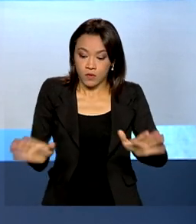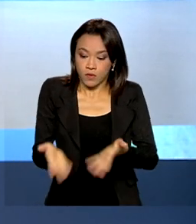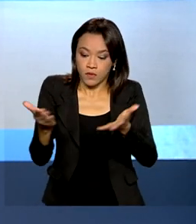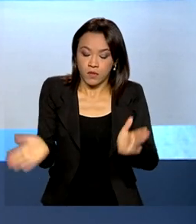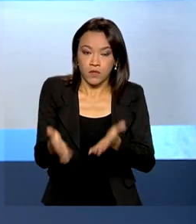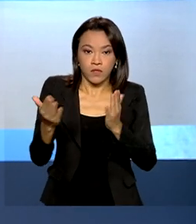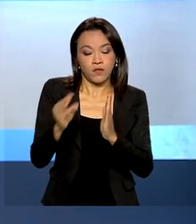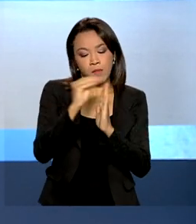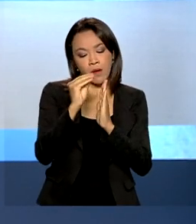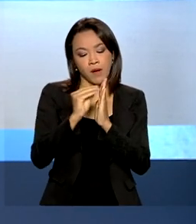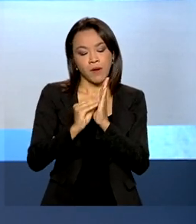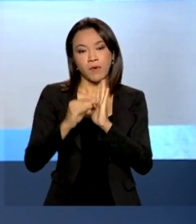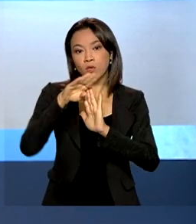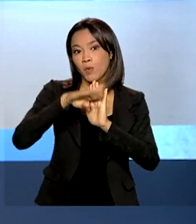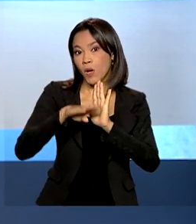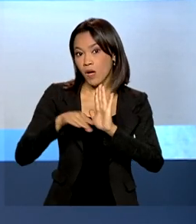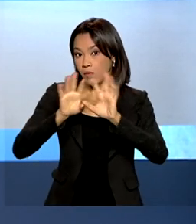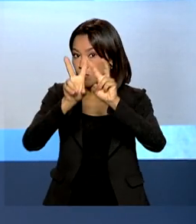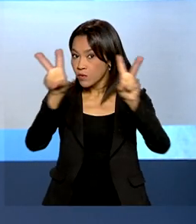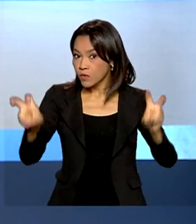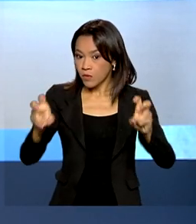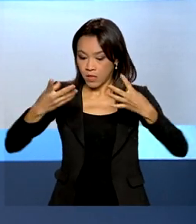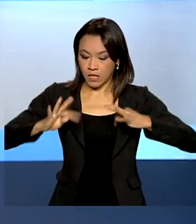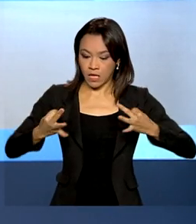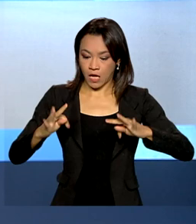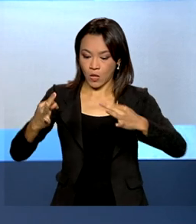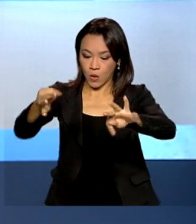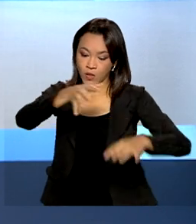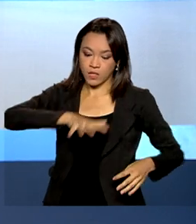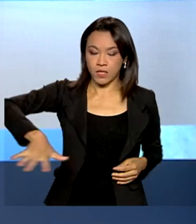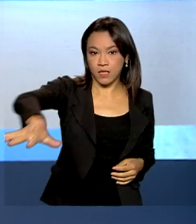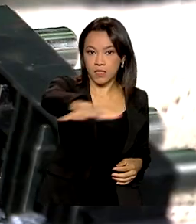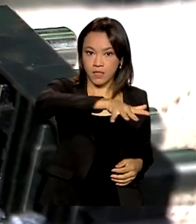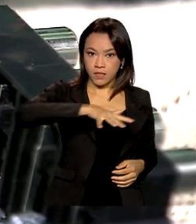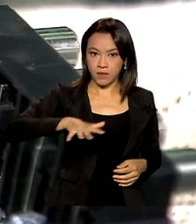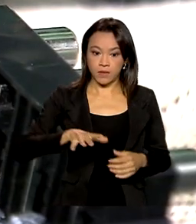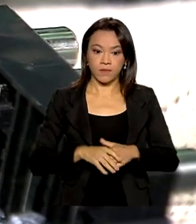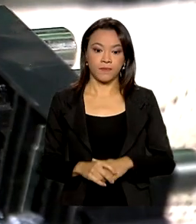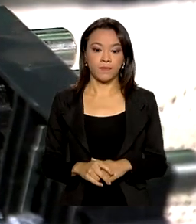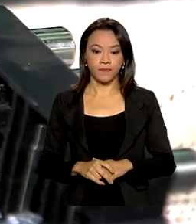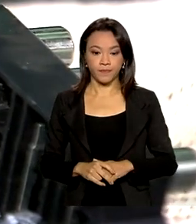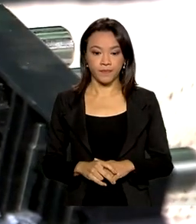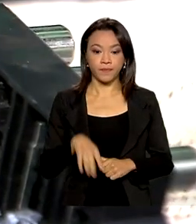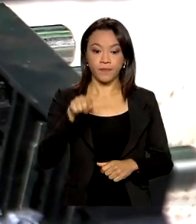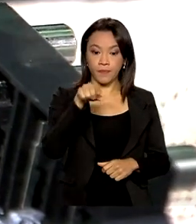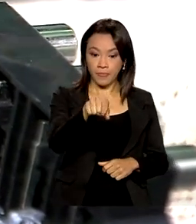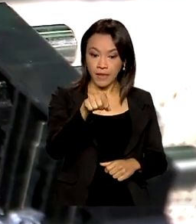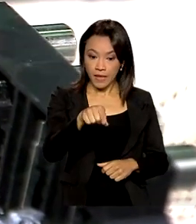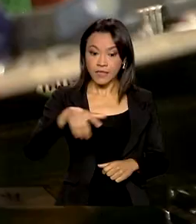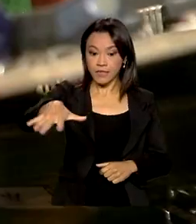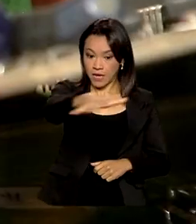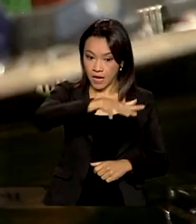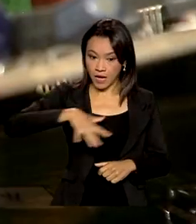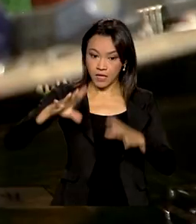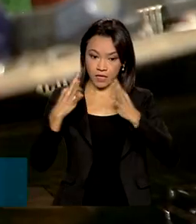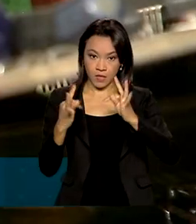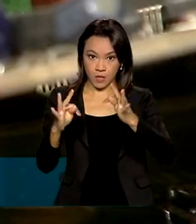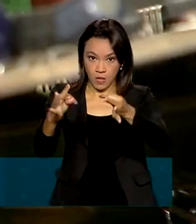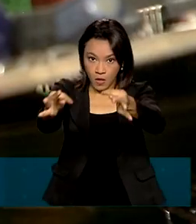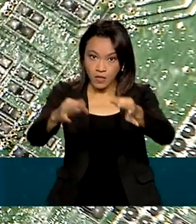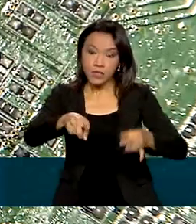ao Desenvolvimento Tecnológico da Indústria de Semicondutores. Os semicondutores são